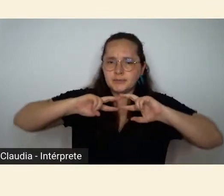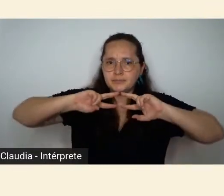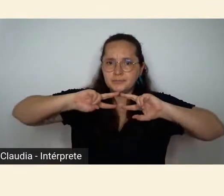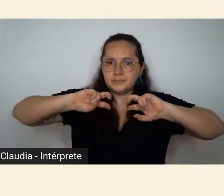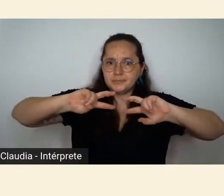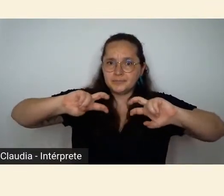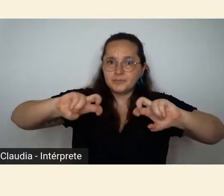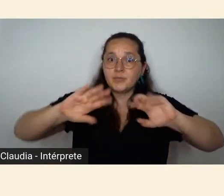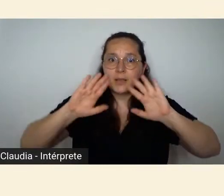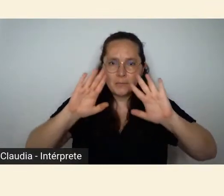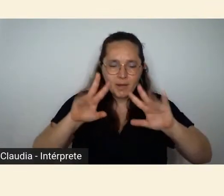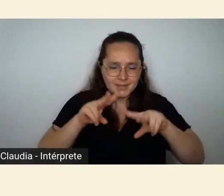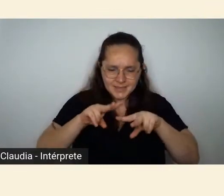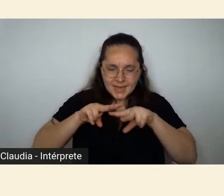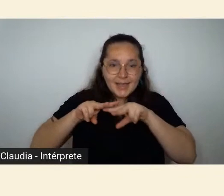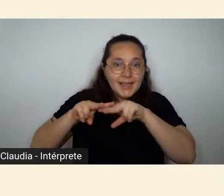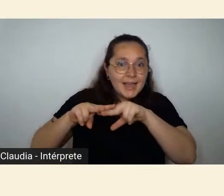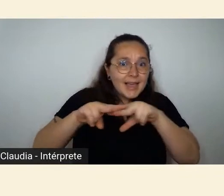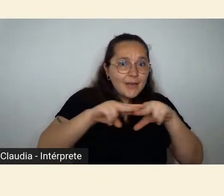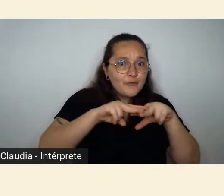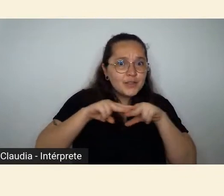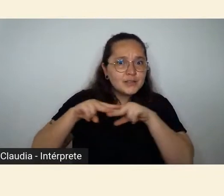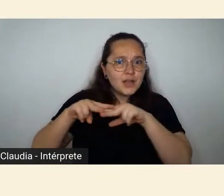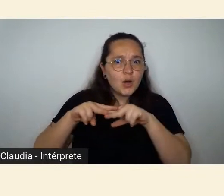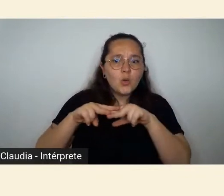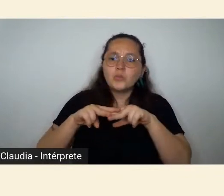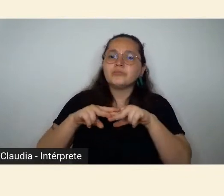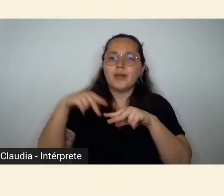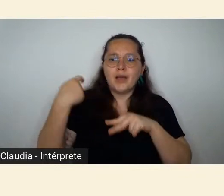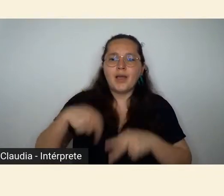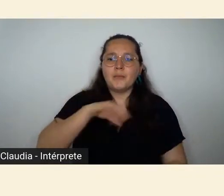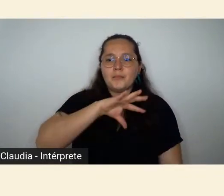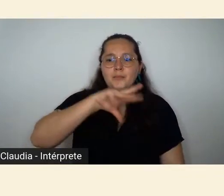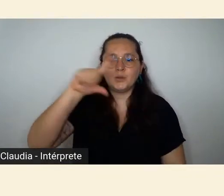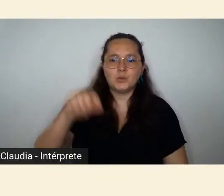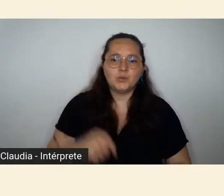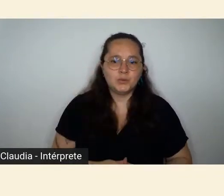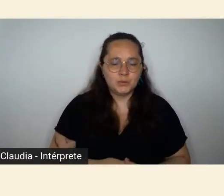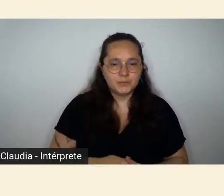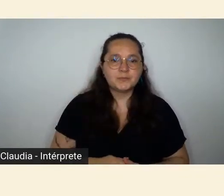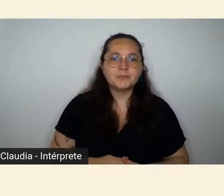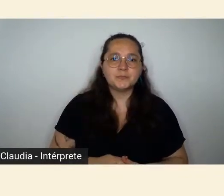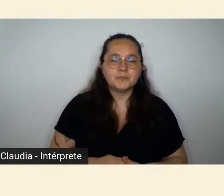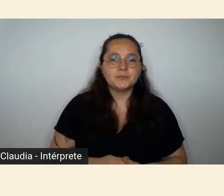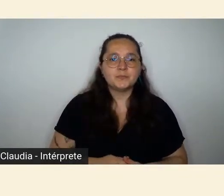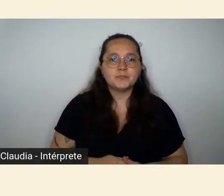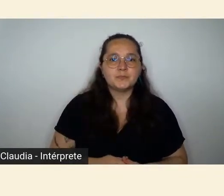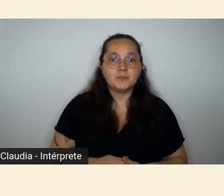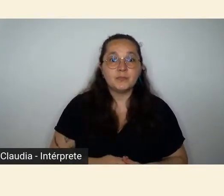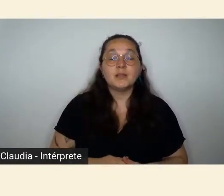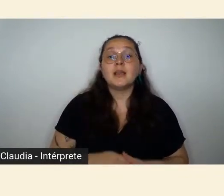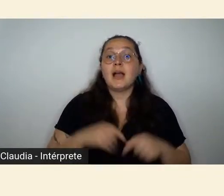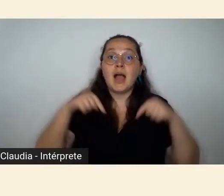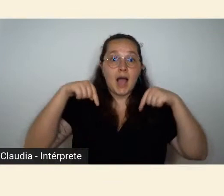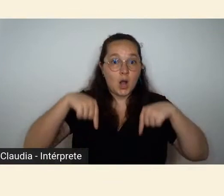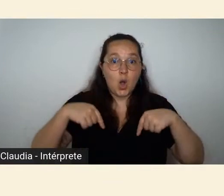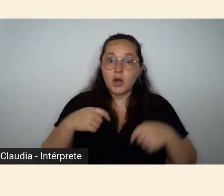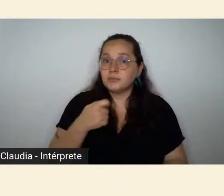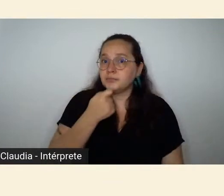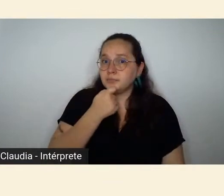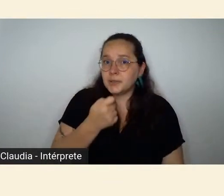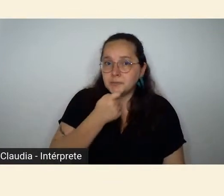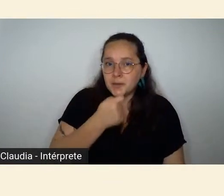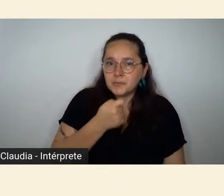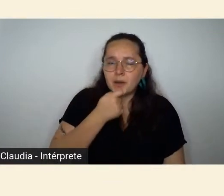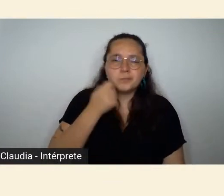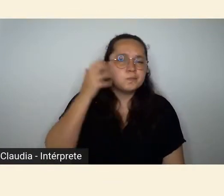de revisão vai perpassar todo o ciclo. Ainda assim, especialmente para essa primeira mesa, a gente pensou,